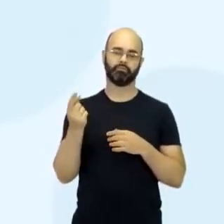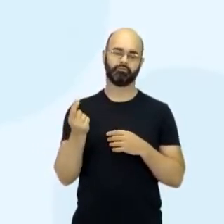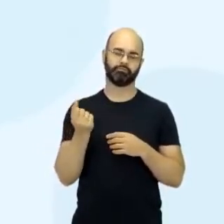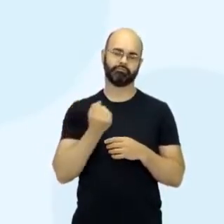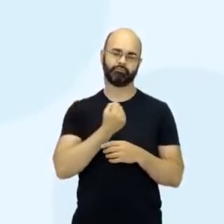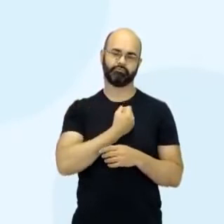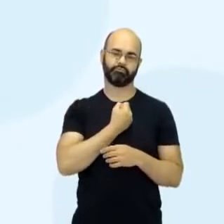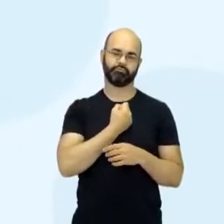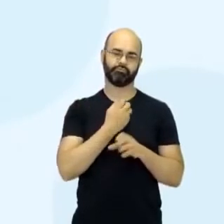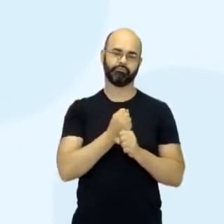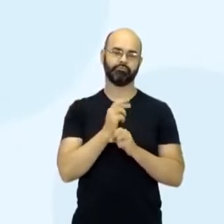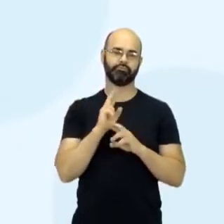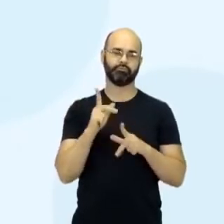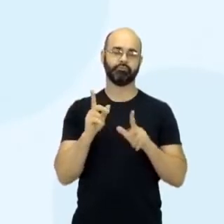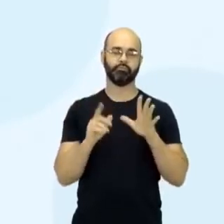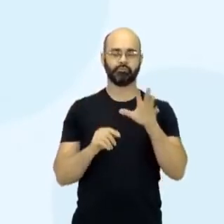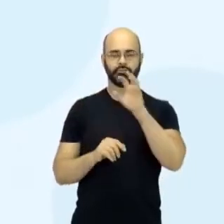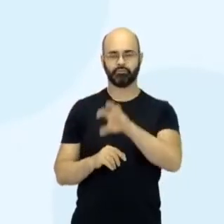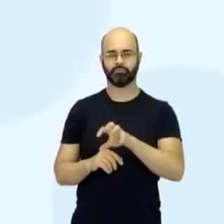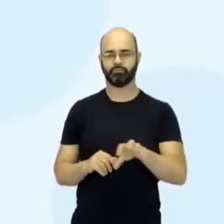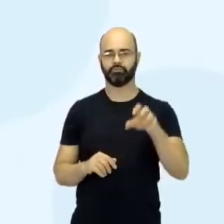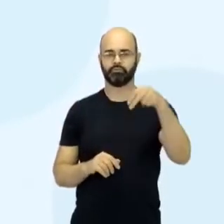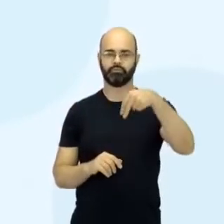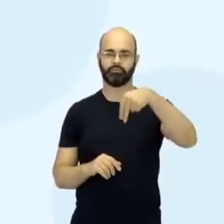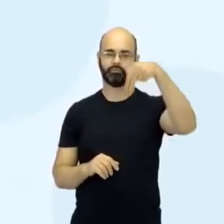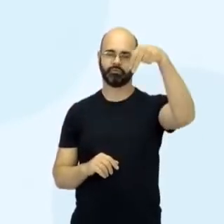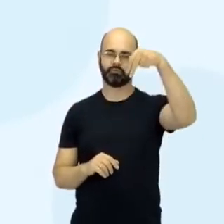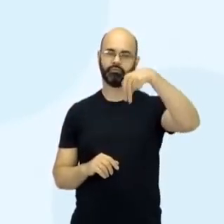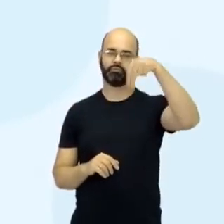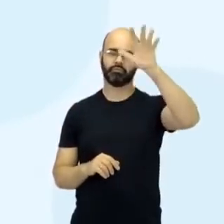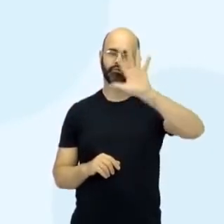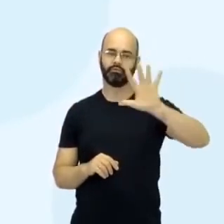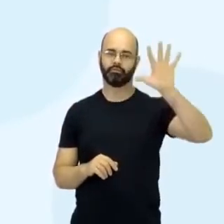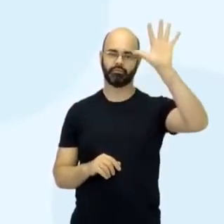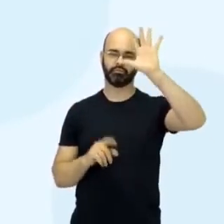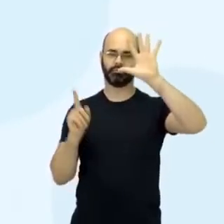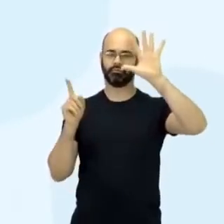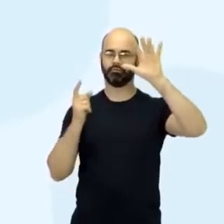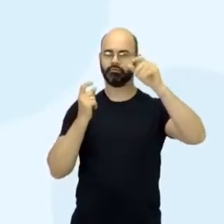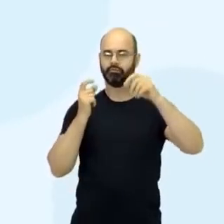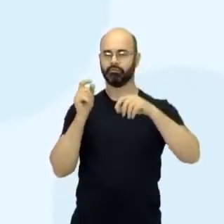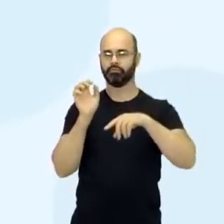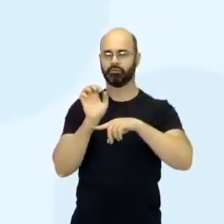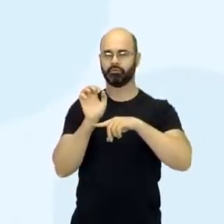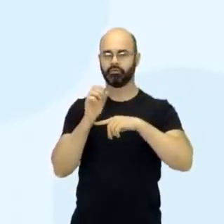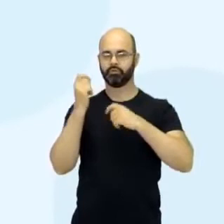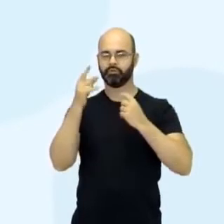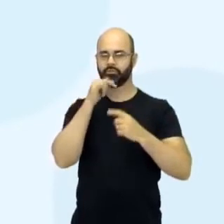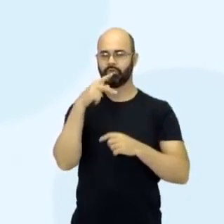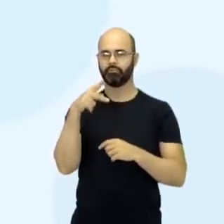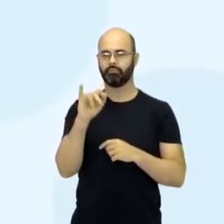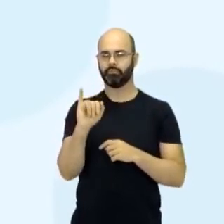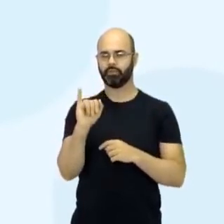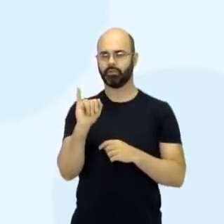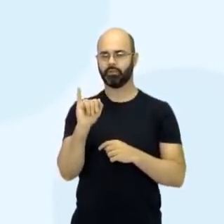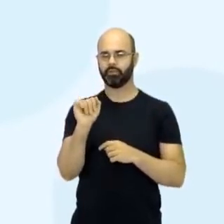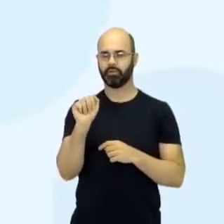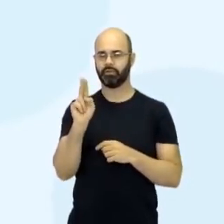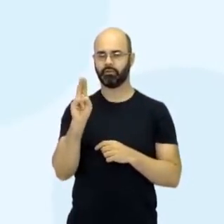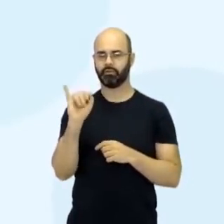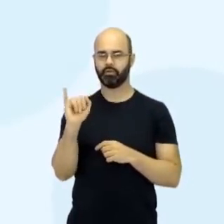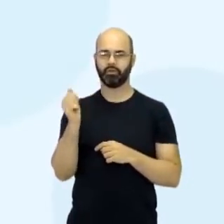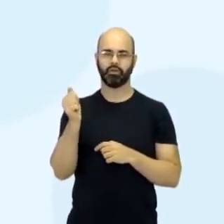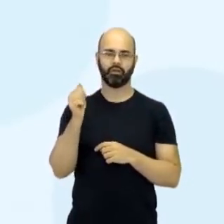diferentes aí. Mas regiões aí do norte e do nordeste ainda tem alguns estados, como é o caso aí de Piauí, do